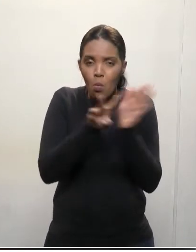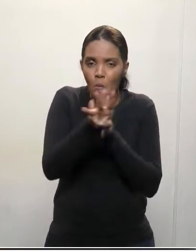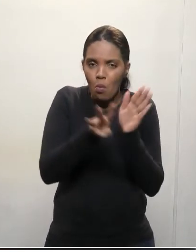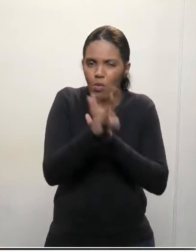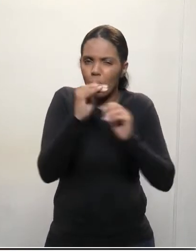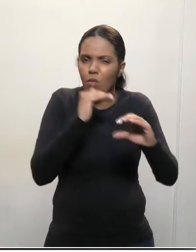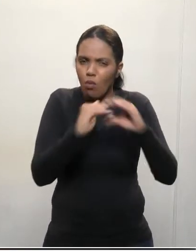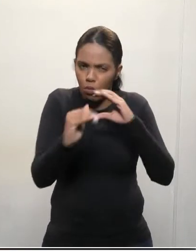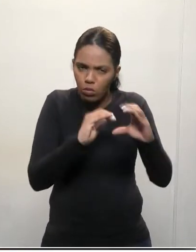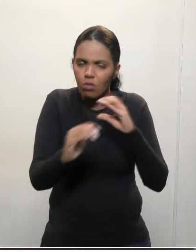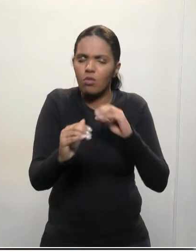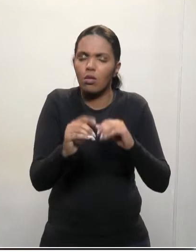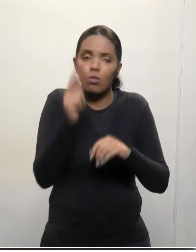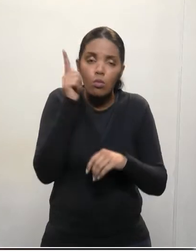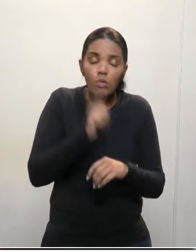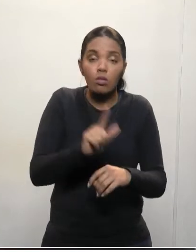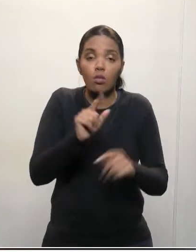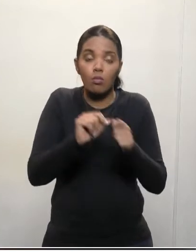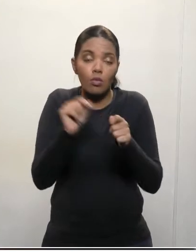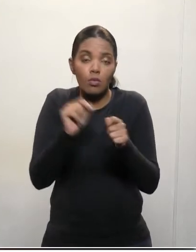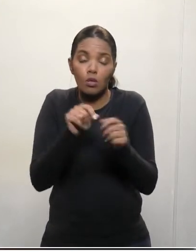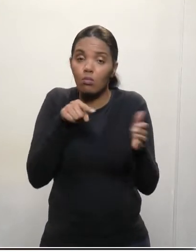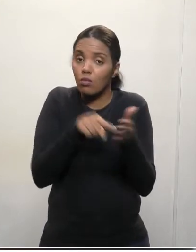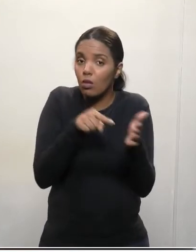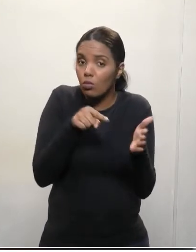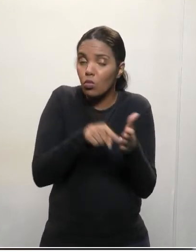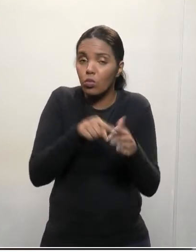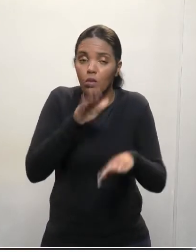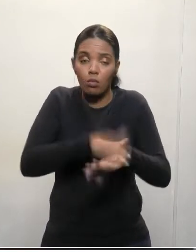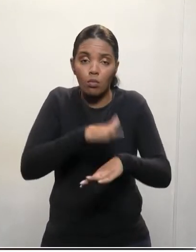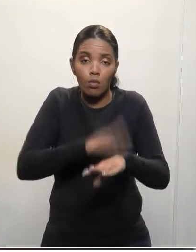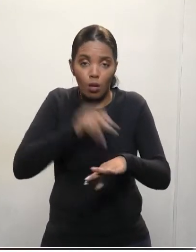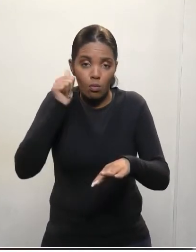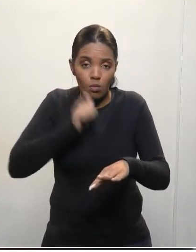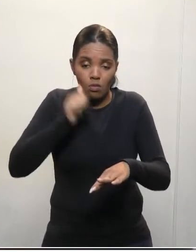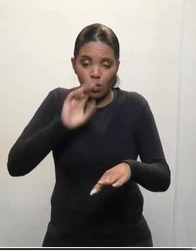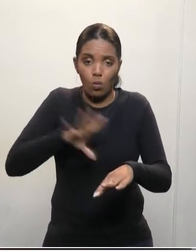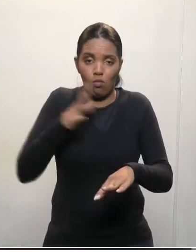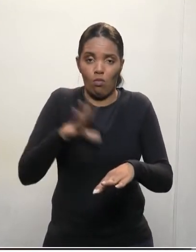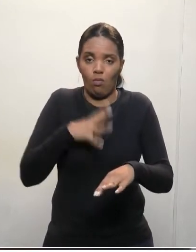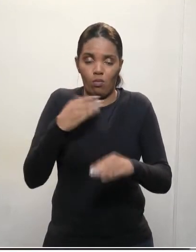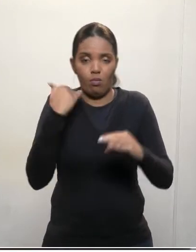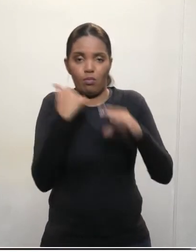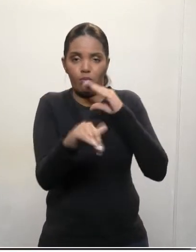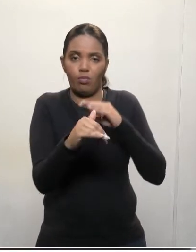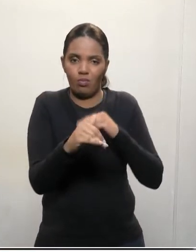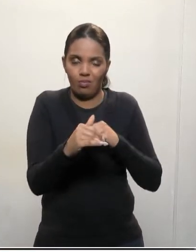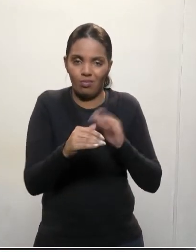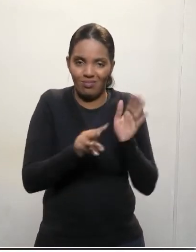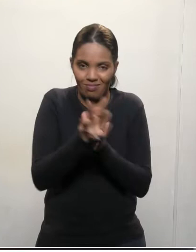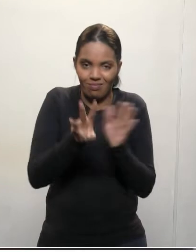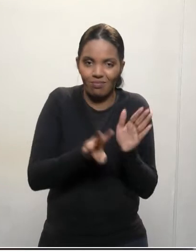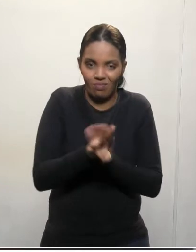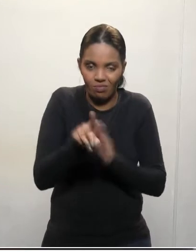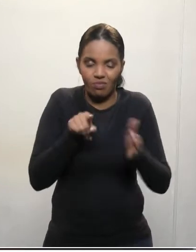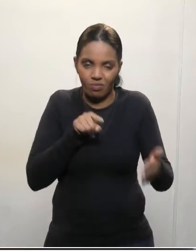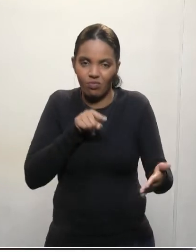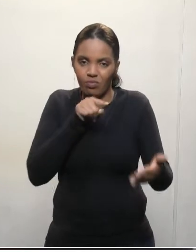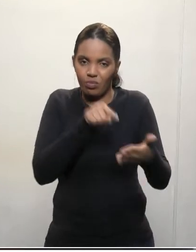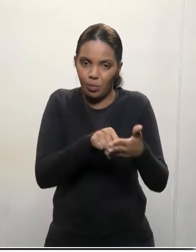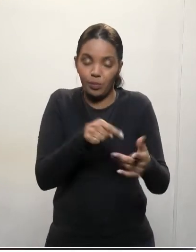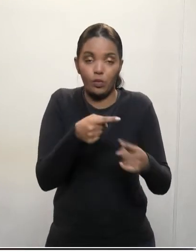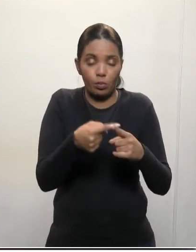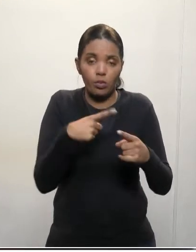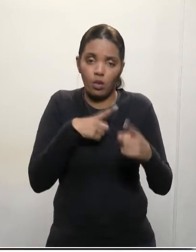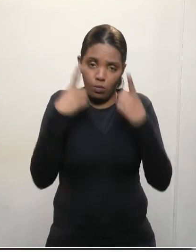ferramenta a mais, é um mecanismo a mais nas mãos das mulheres para que elas possam fazer a denúncia da violência que